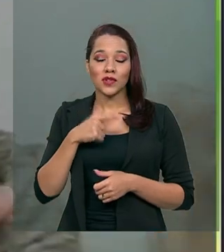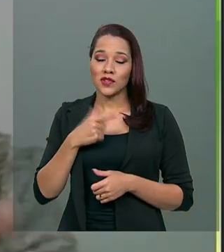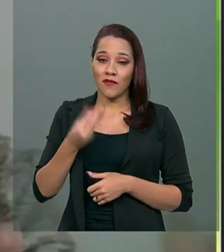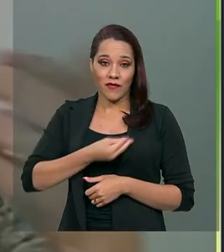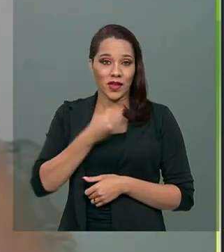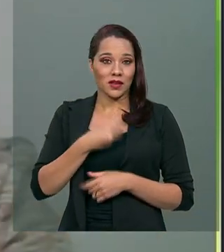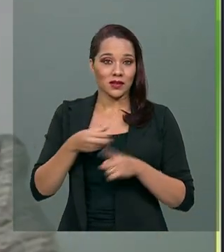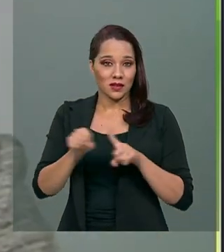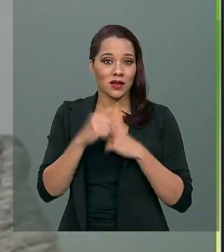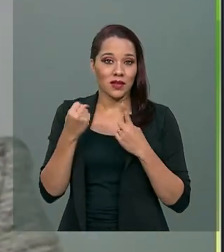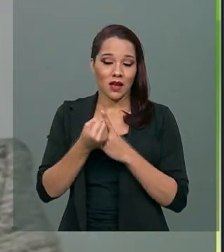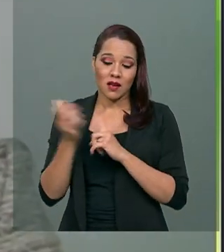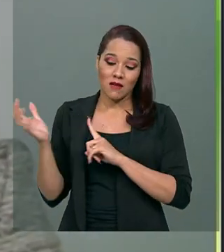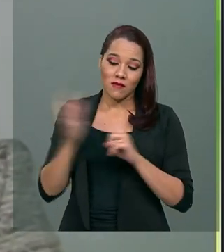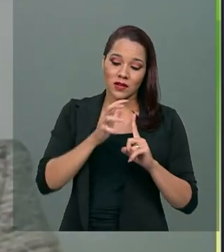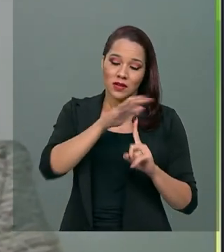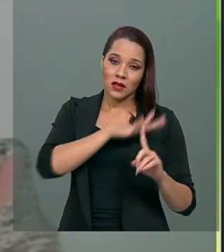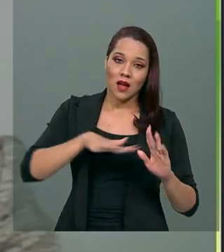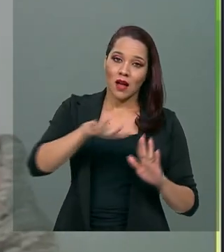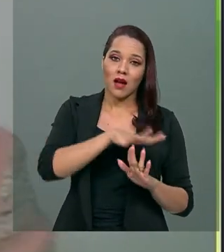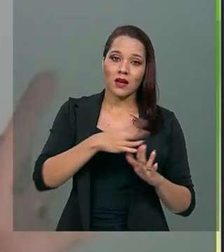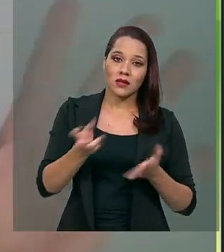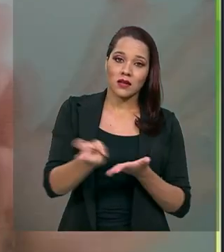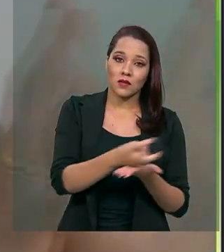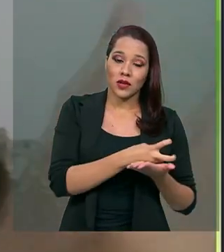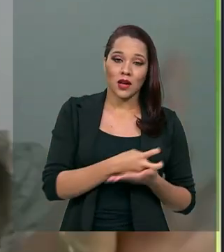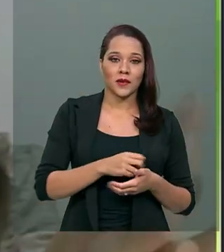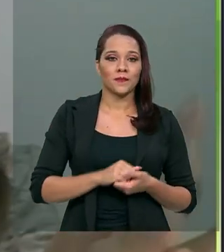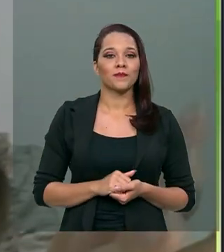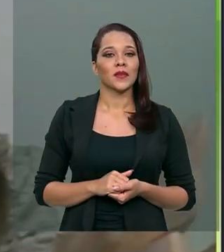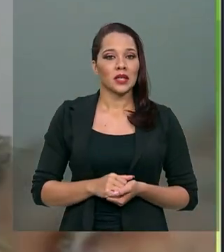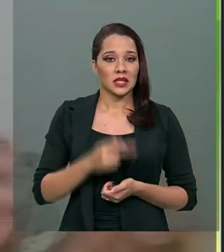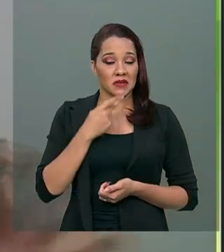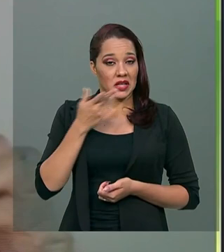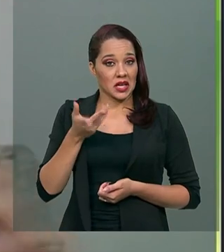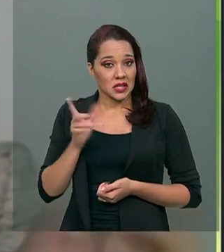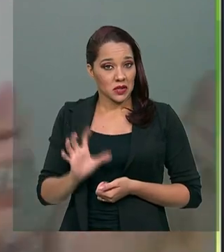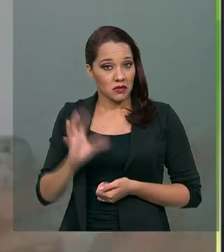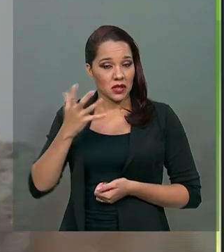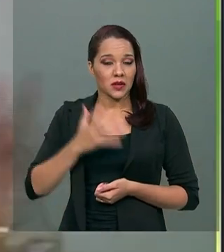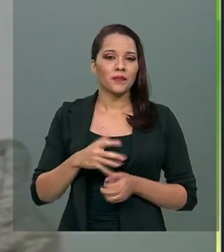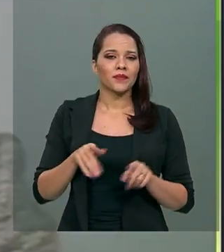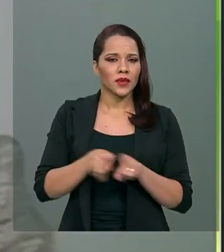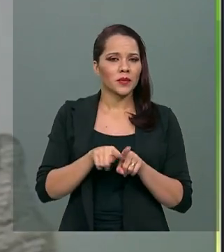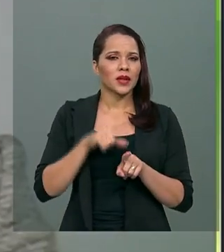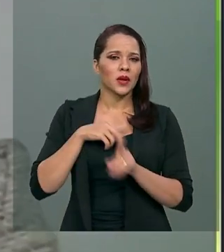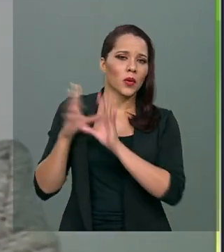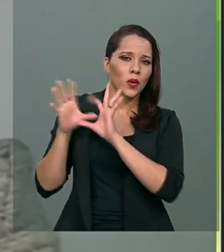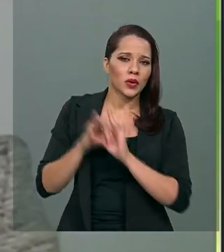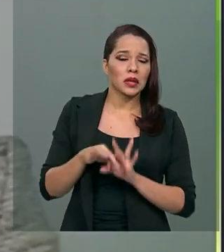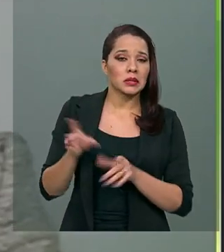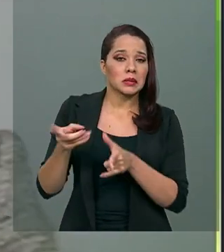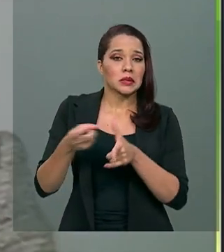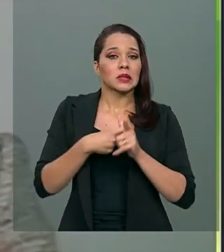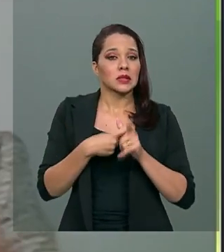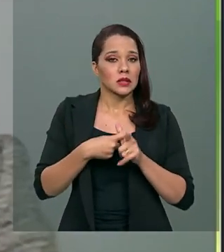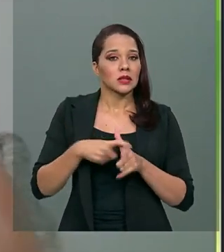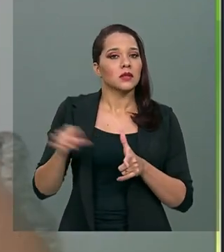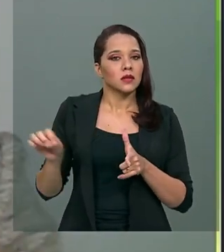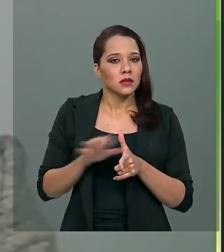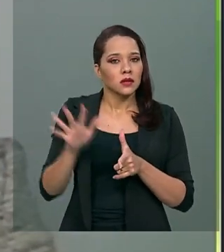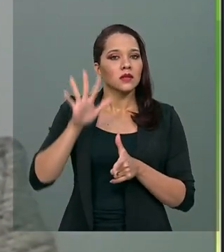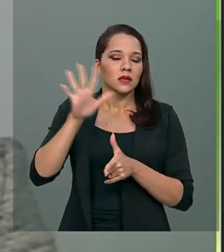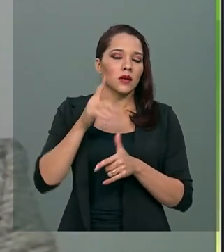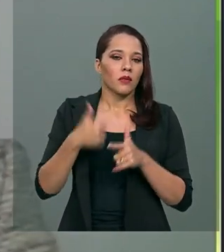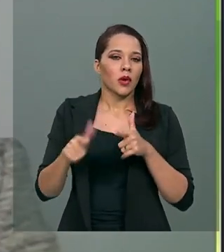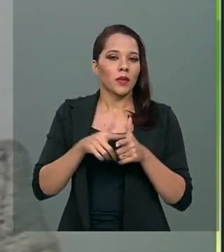que impacta nas bases tributárias. Então, sem falar dessa situação, a gente tem um contexto de endividamento muito alto, em razão